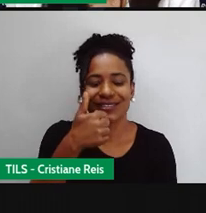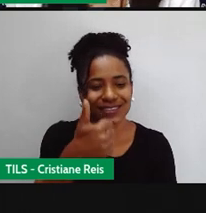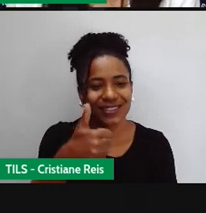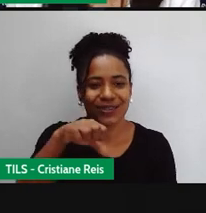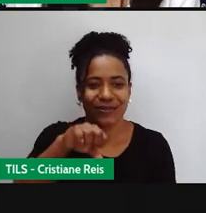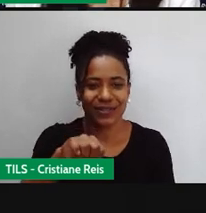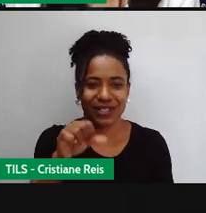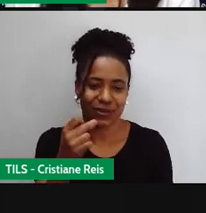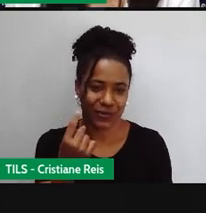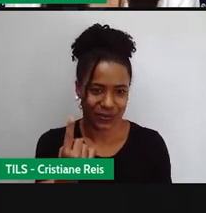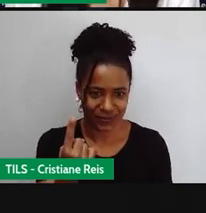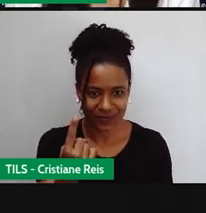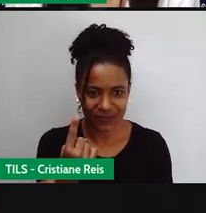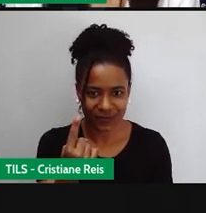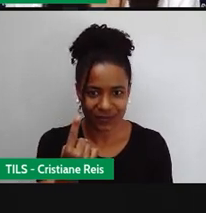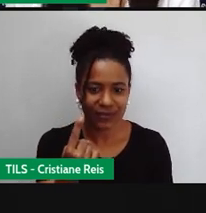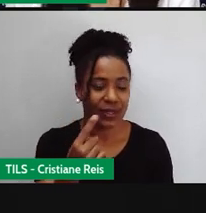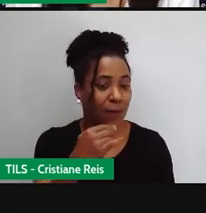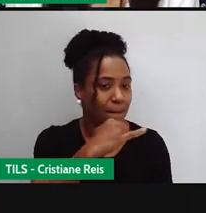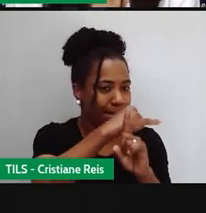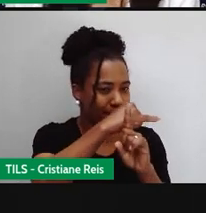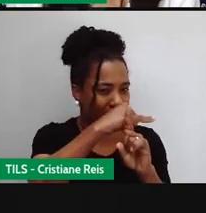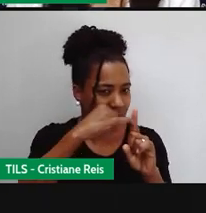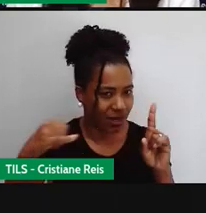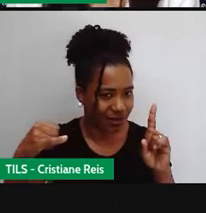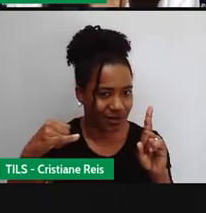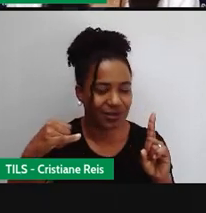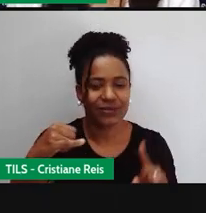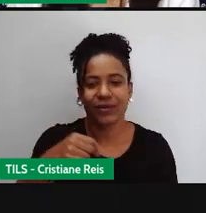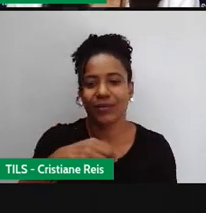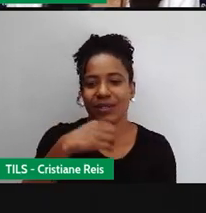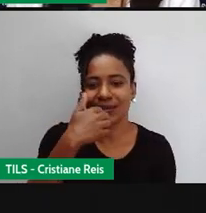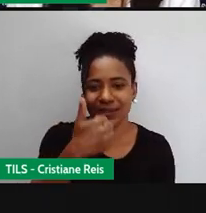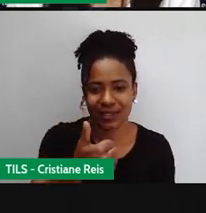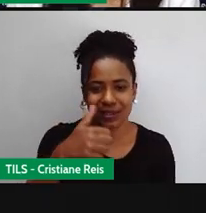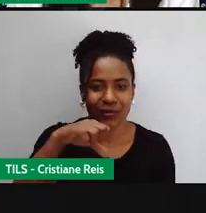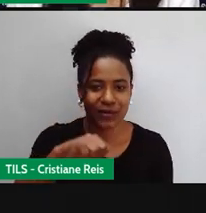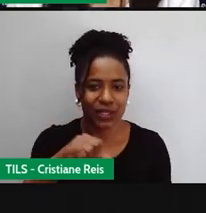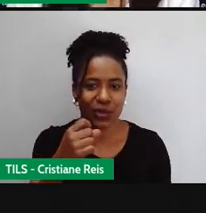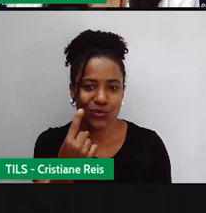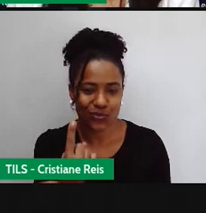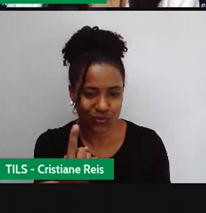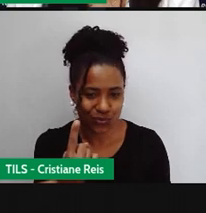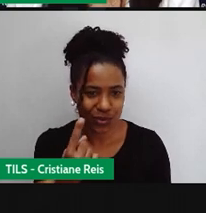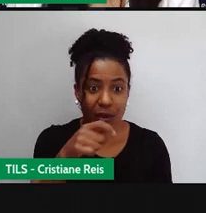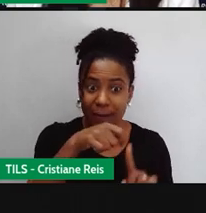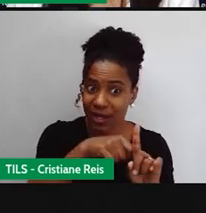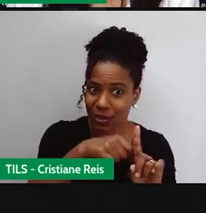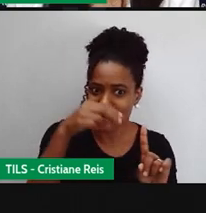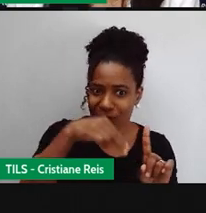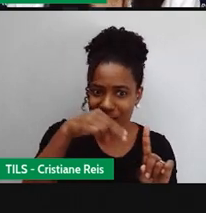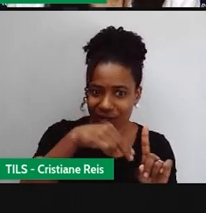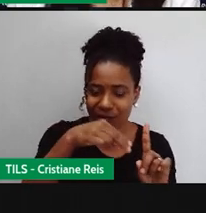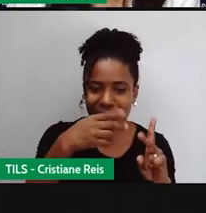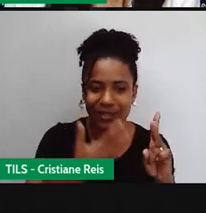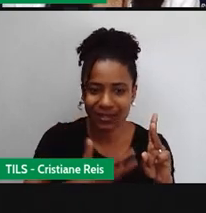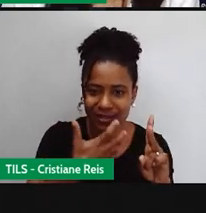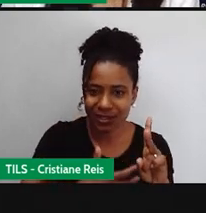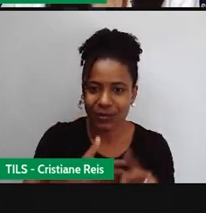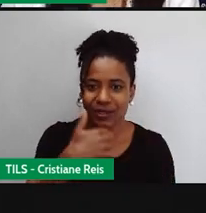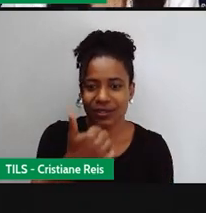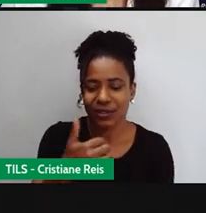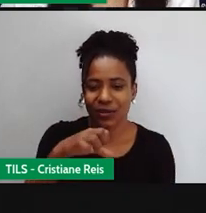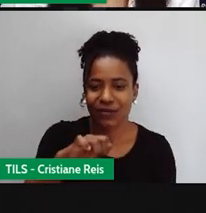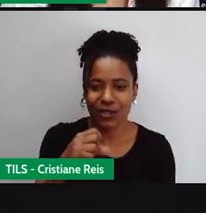191. Então, caindo pela metade, os consumos de energia entre novembro e dezembro deu 191